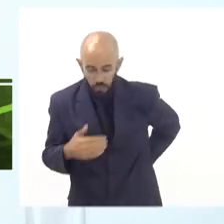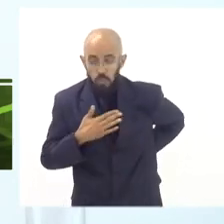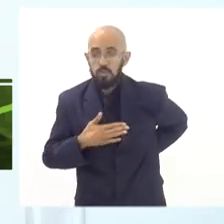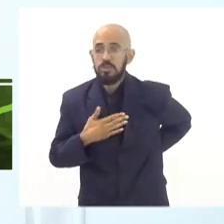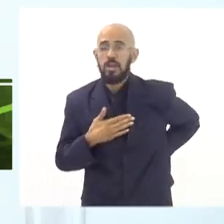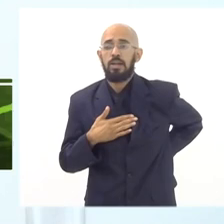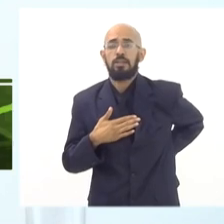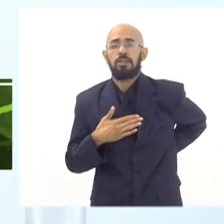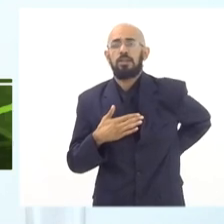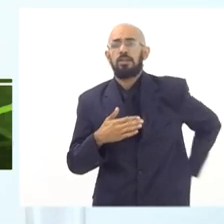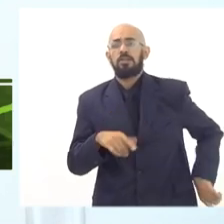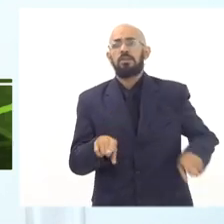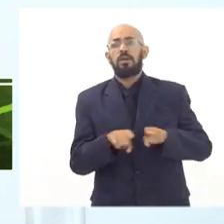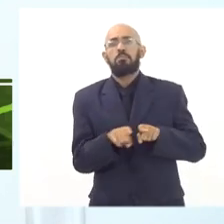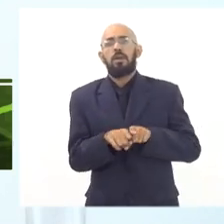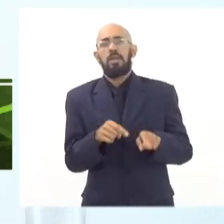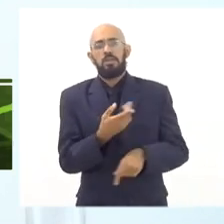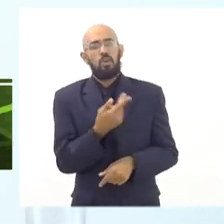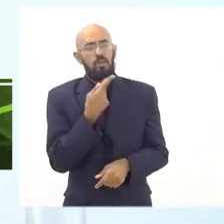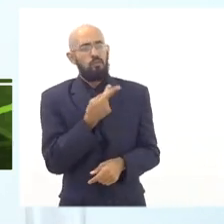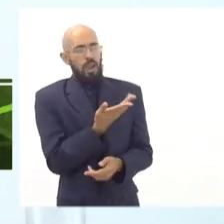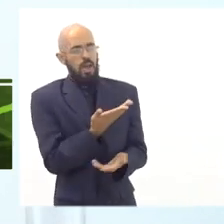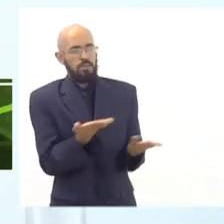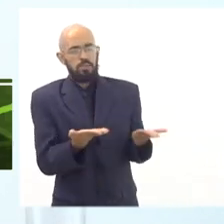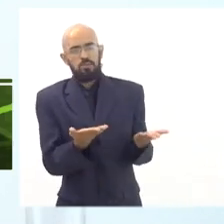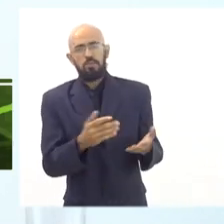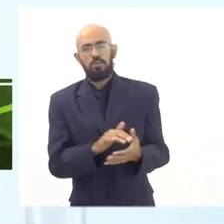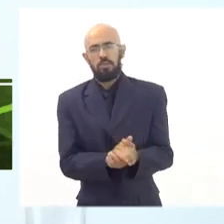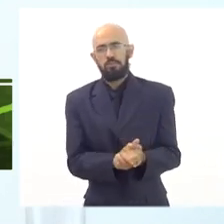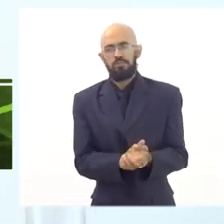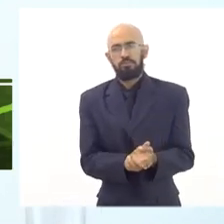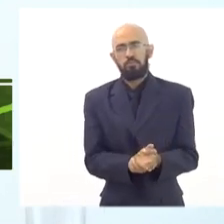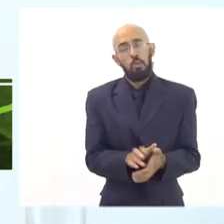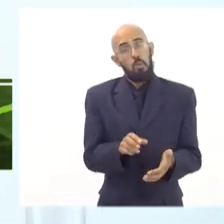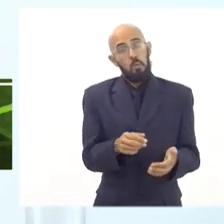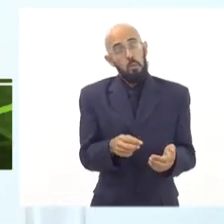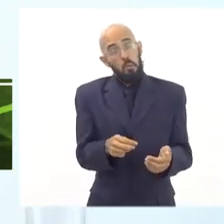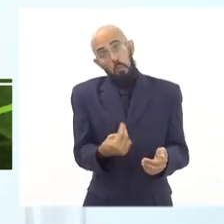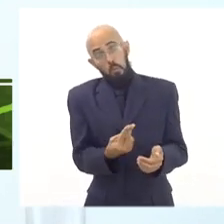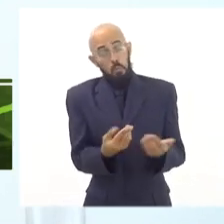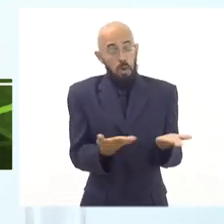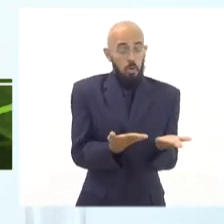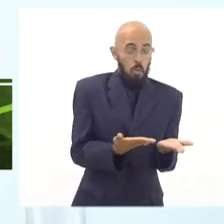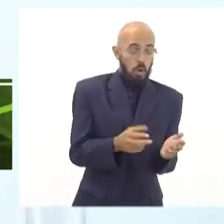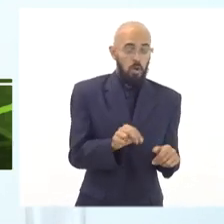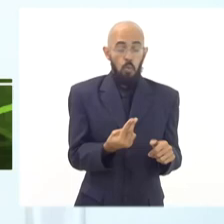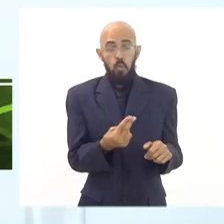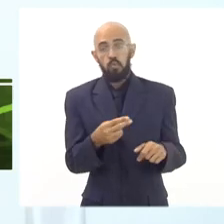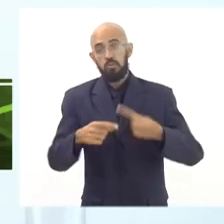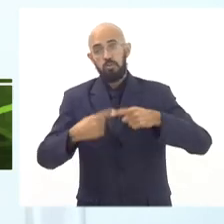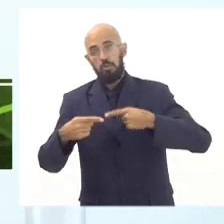se pudesse rapidamente também se colocar sobre isso, não se agora ou talvez numa segunda rodada para a gente não misturar os temas. Então, deixo a